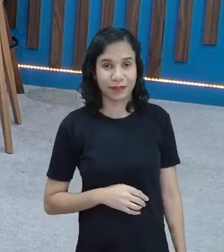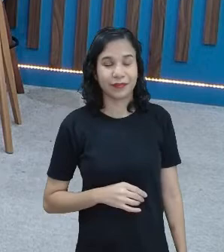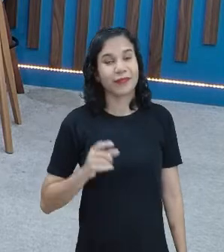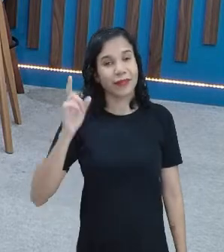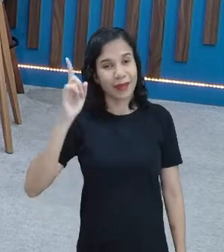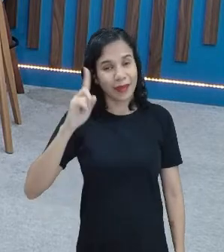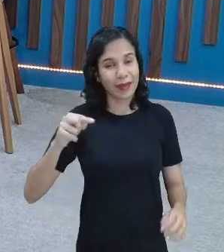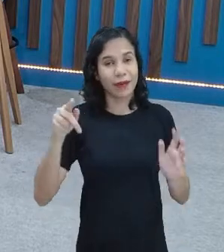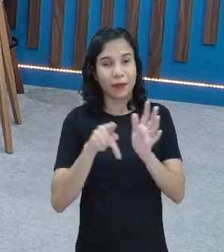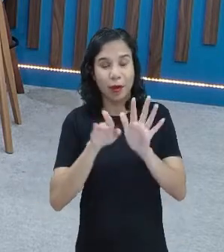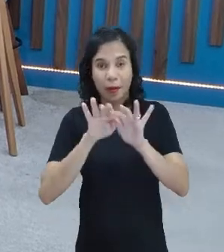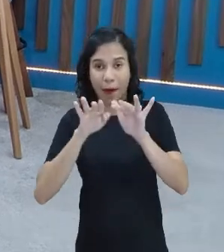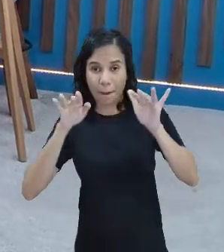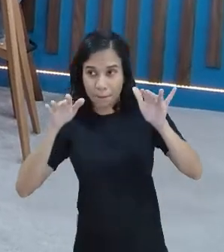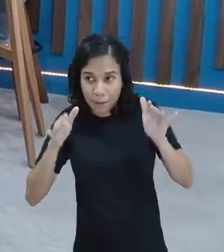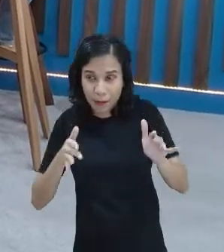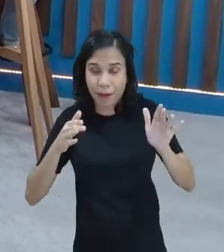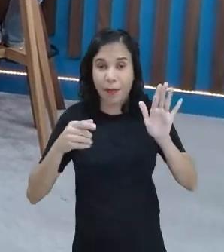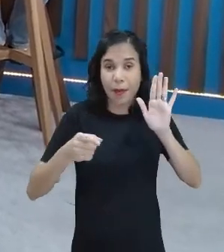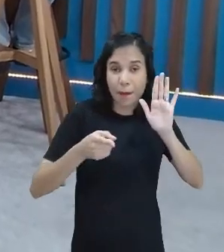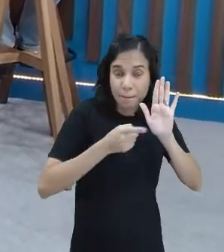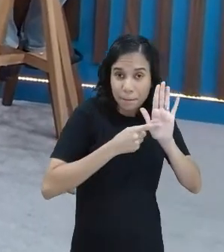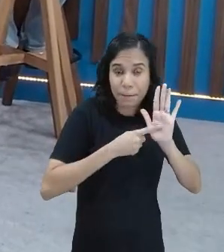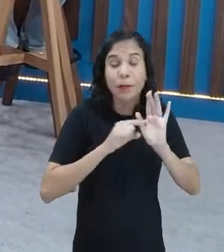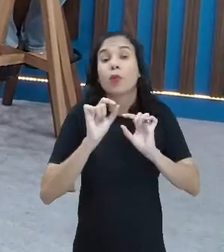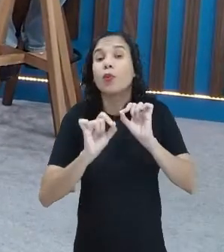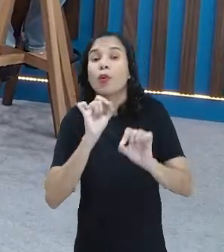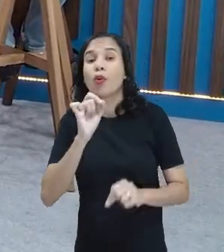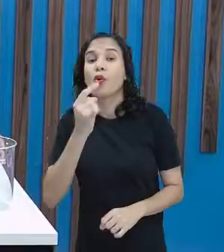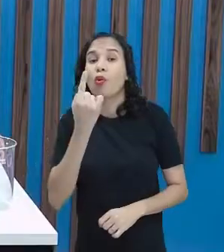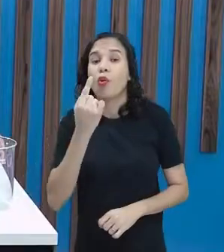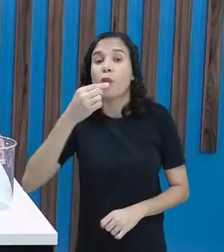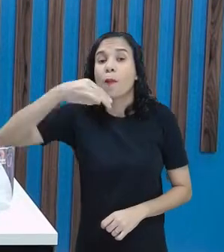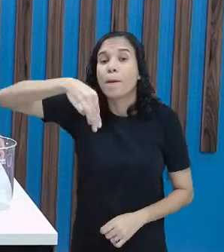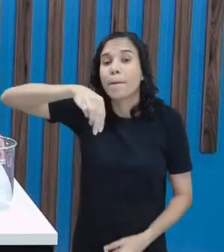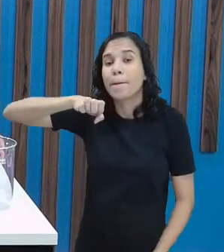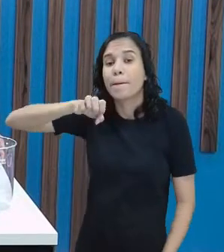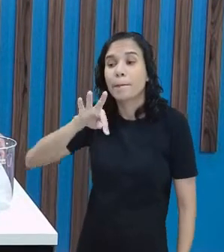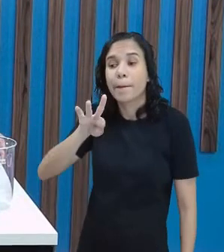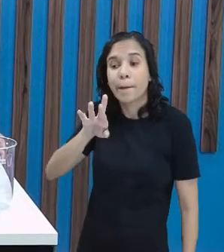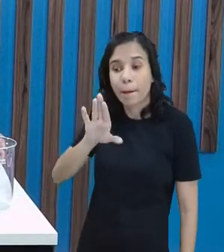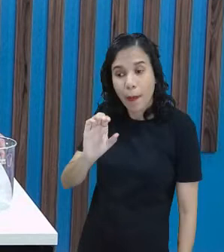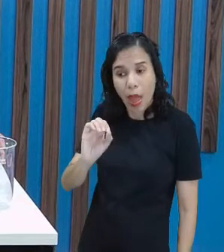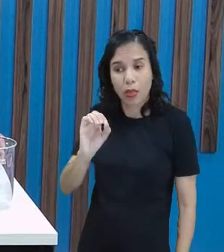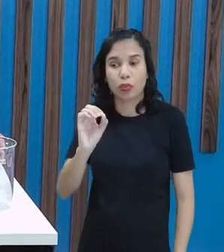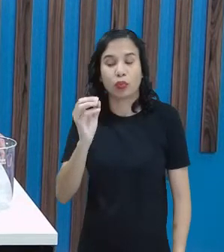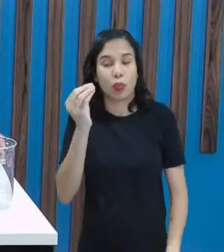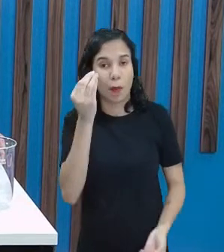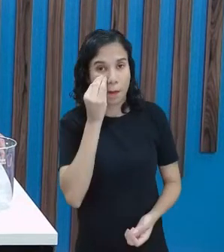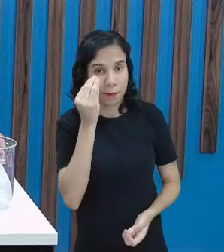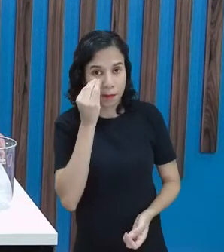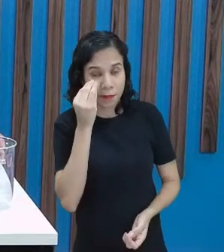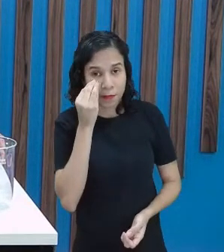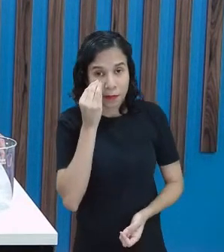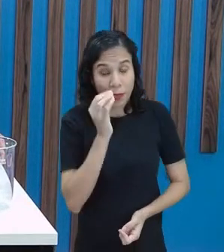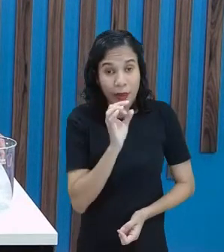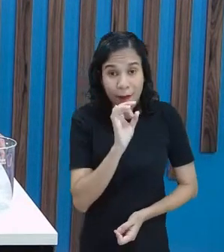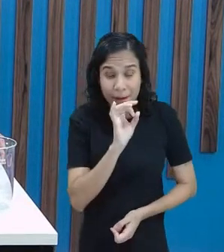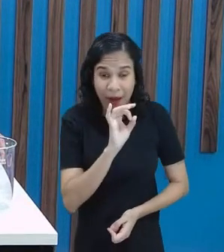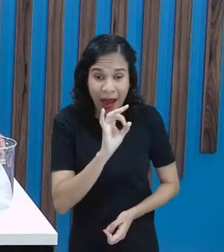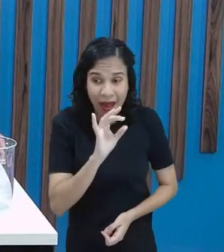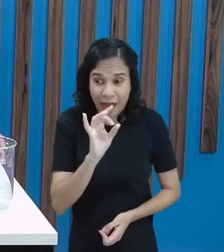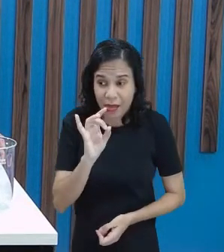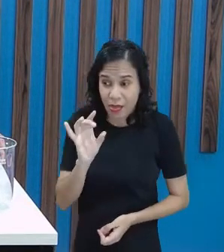Essa mesa está marcando exatamente um metro. Observem que para cada